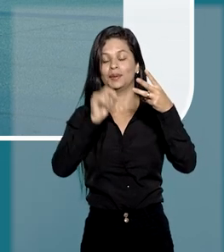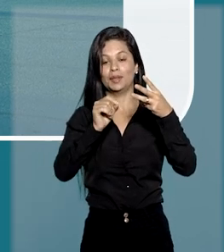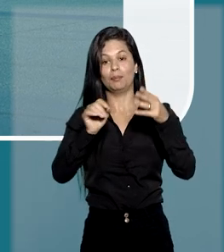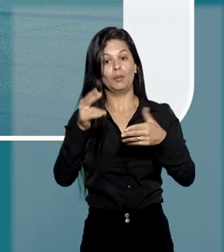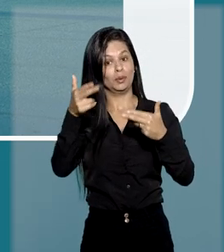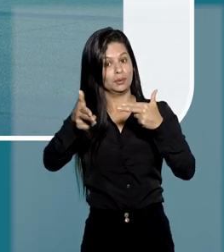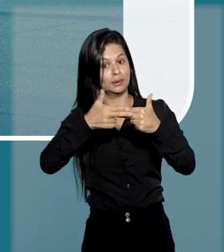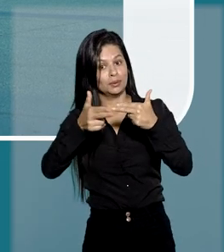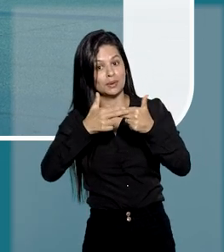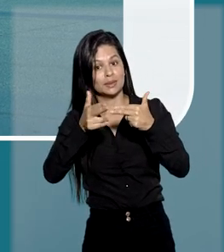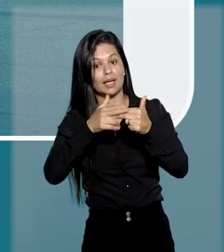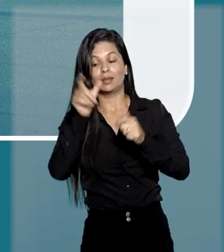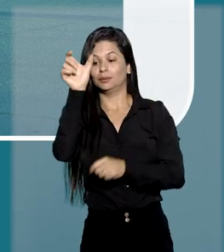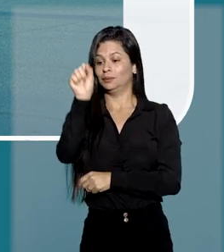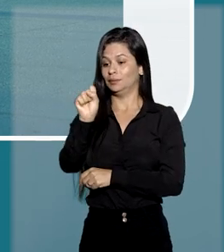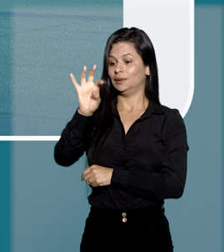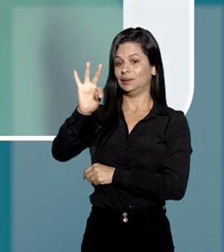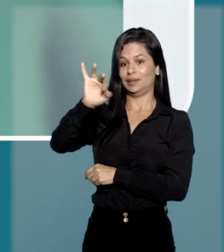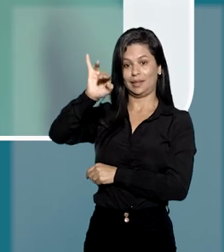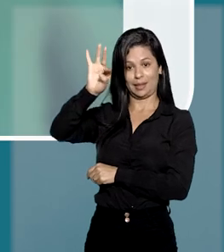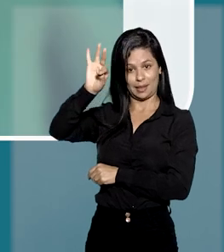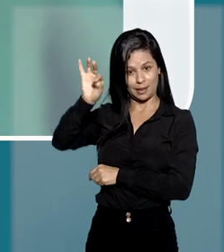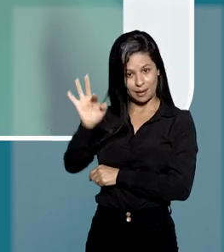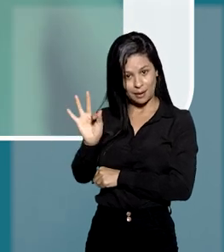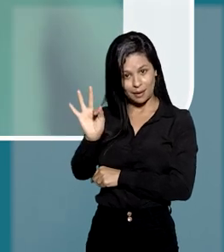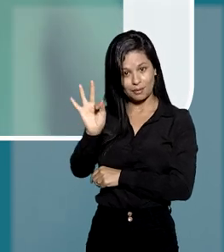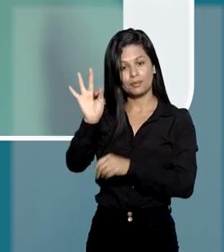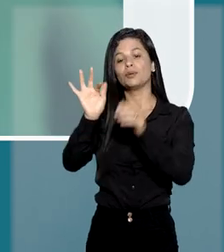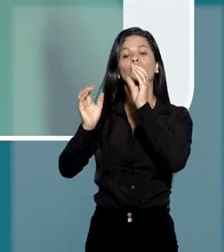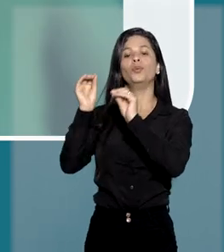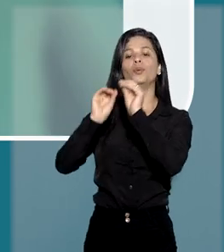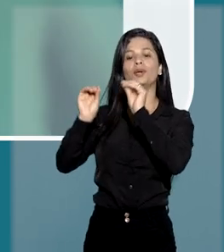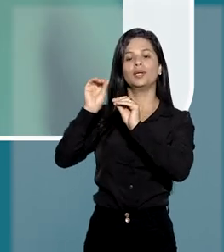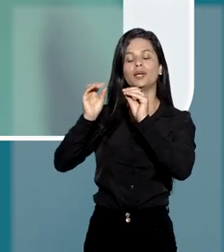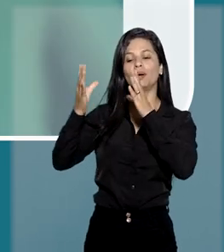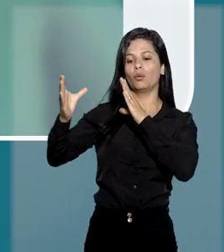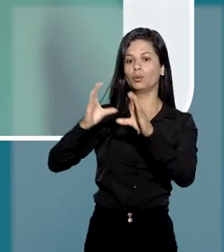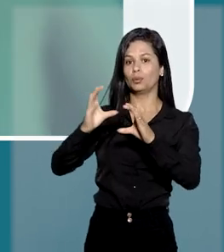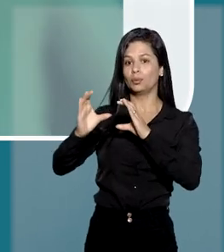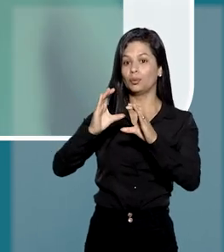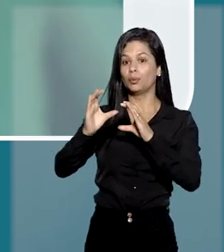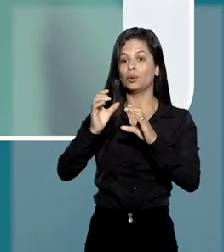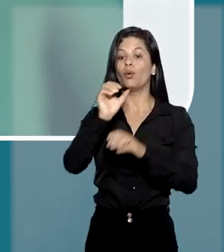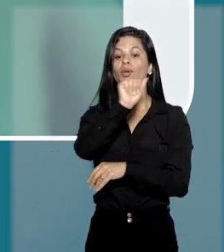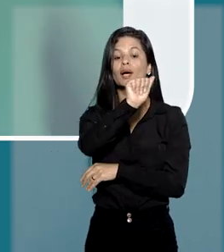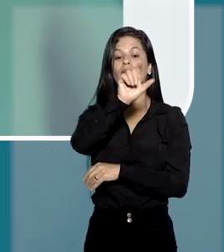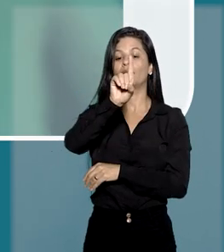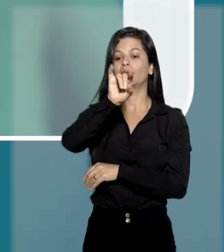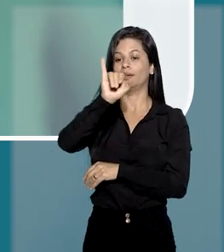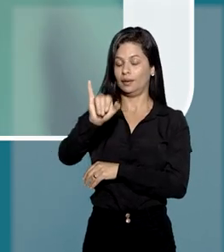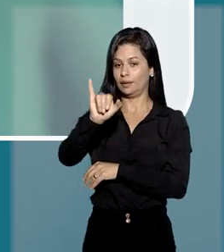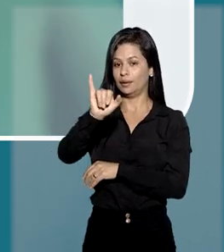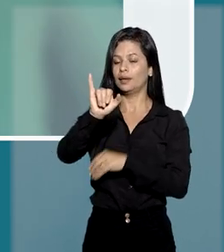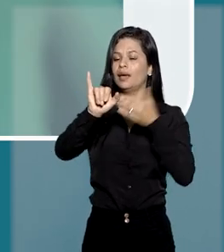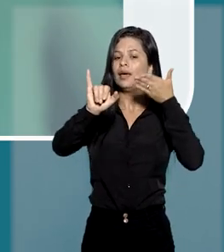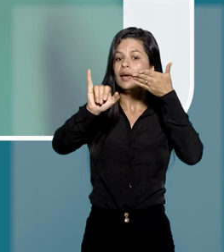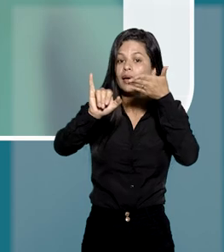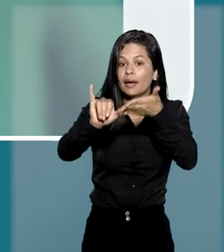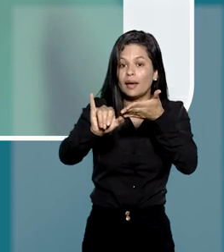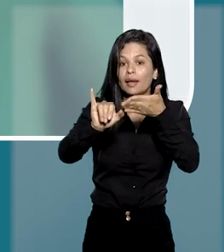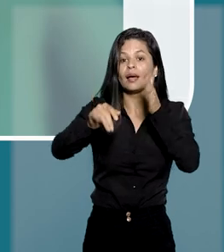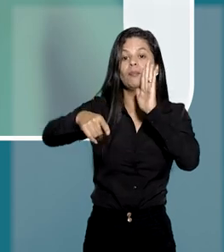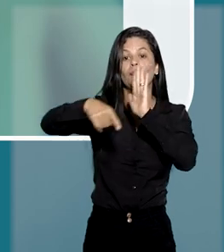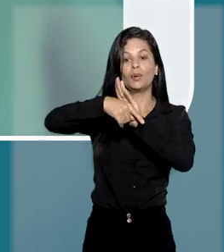para garantir decisão do STF em controle concentrado, onde a ADI, Ação Direta de